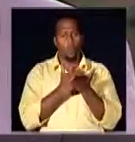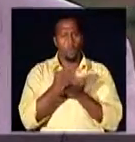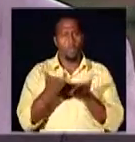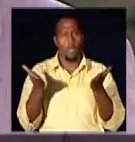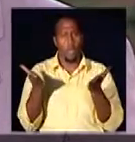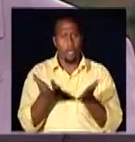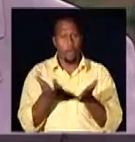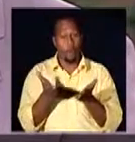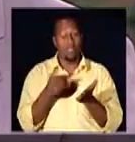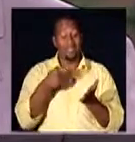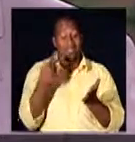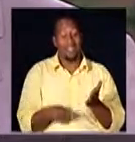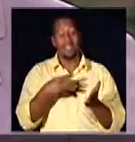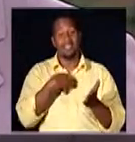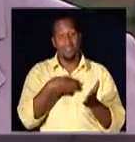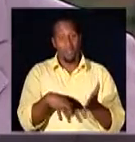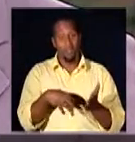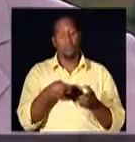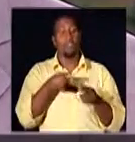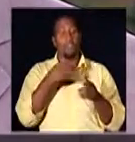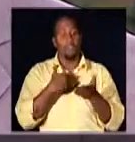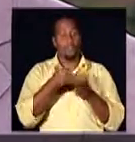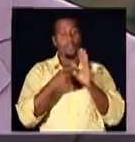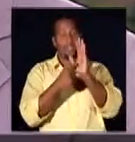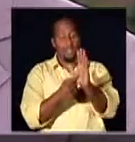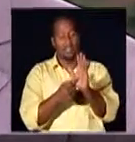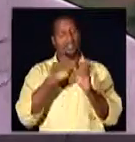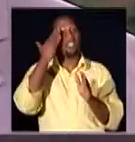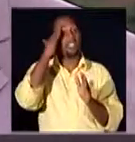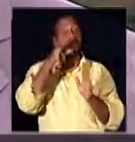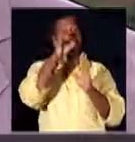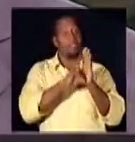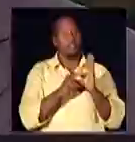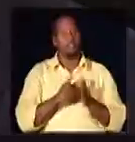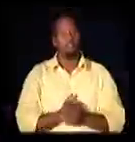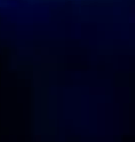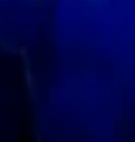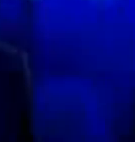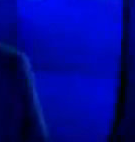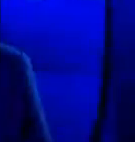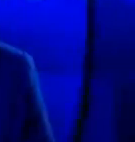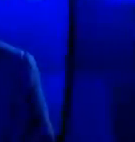Começa agora, direto de Salvador, mais um programa Entenda Direito.